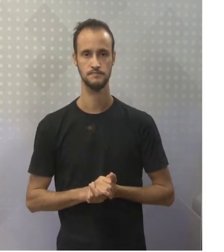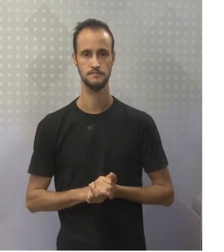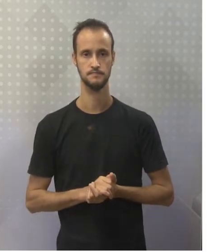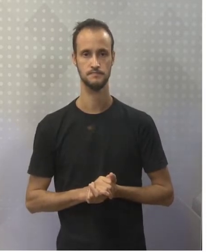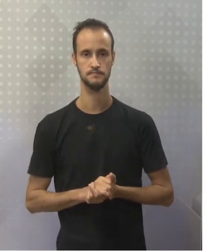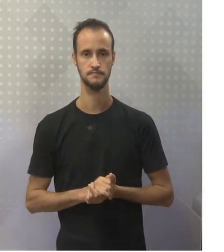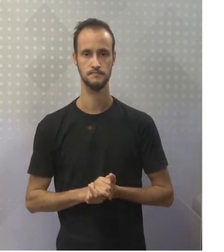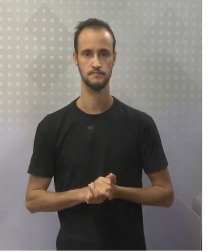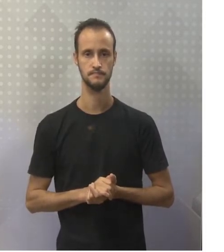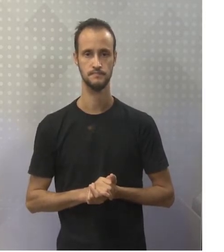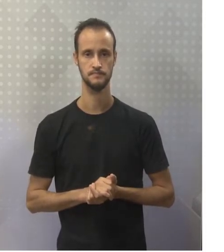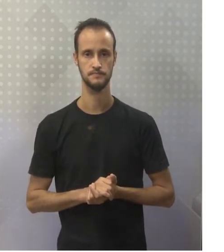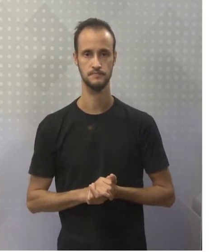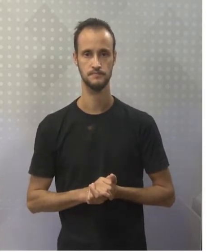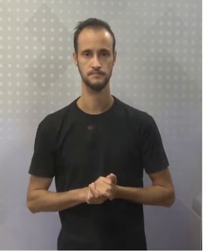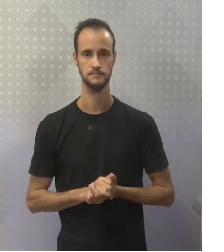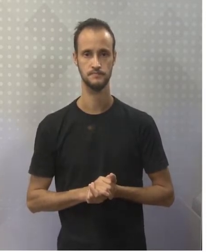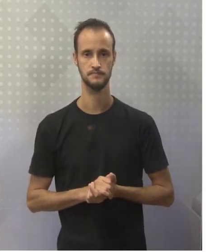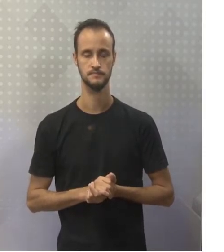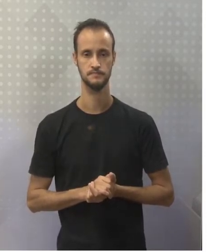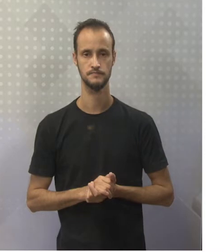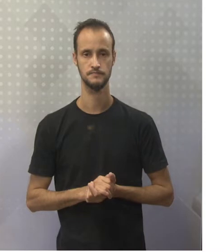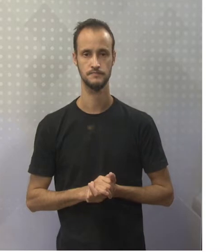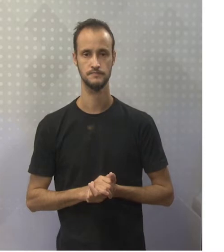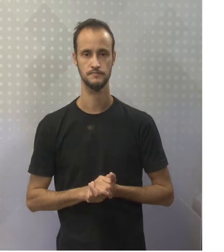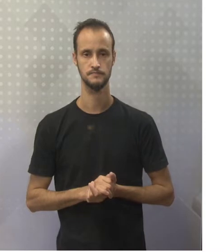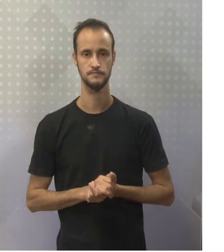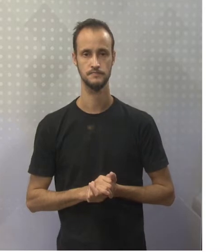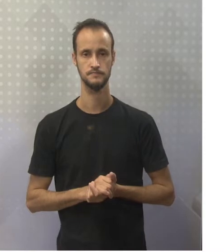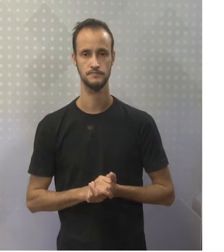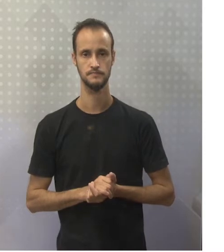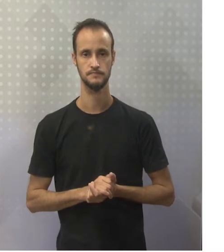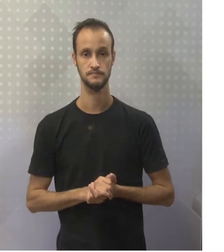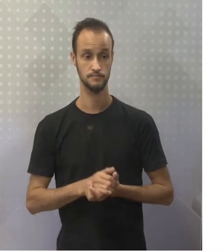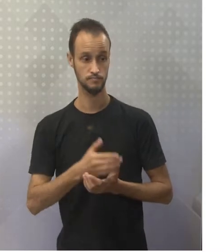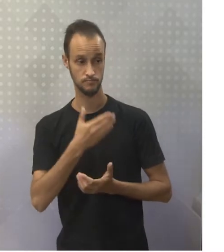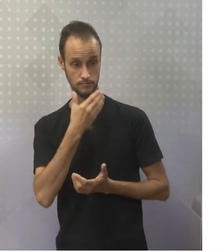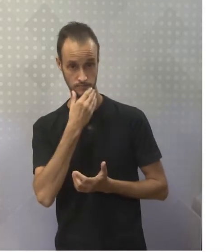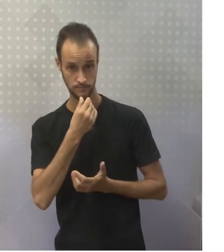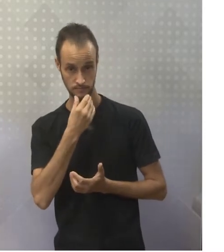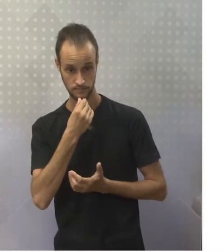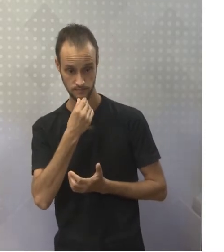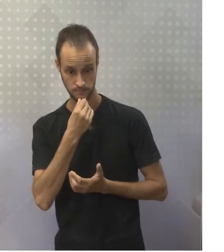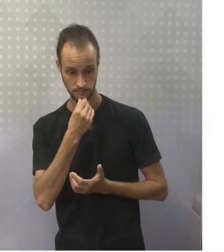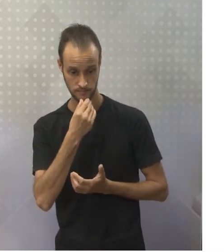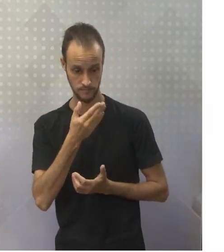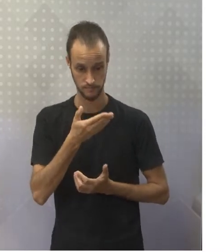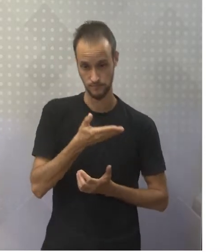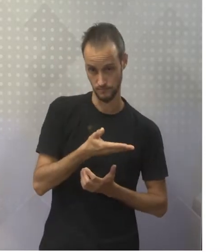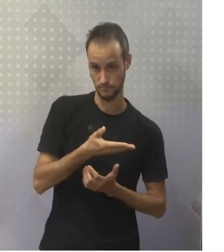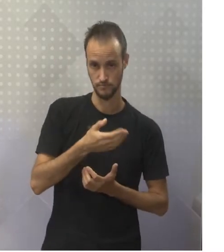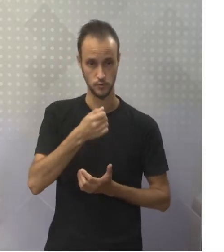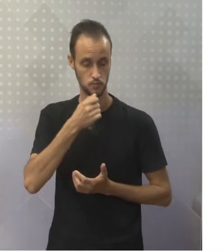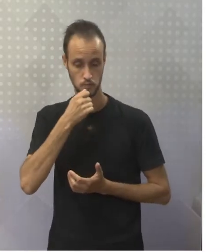hasn't found his map yet. Este garotinho ainda não tem encontrado o seu mapa.